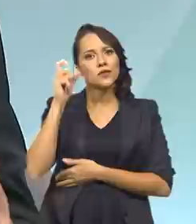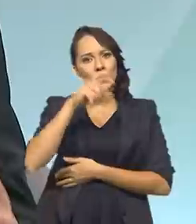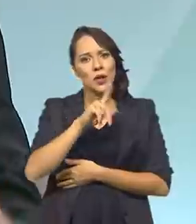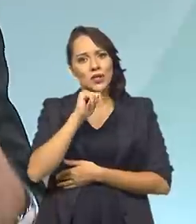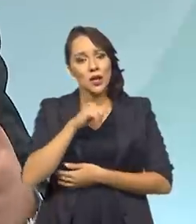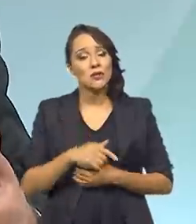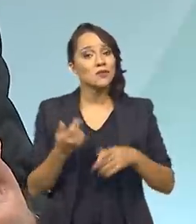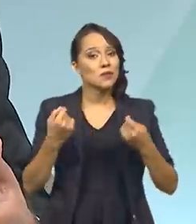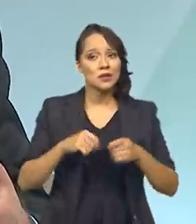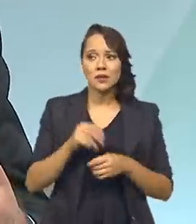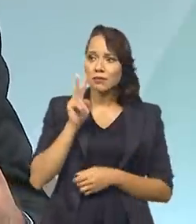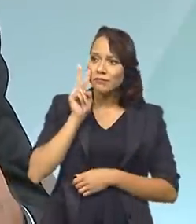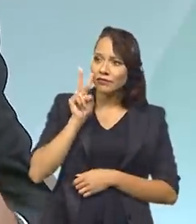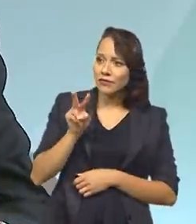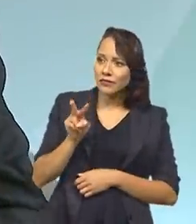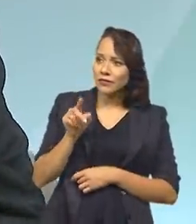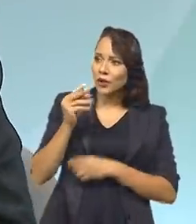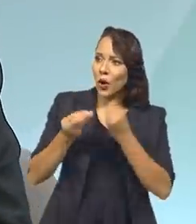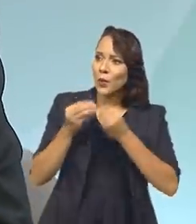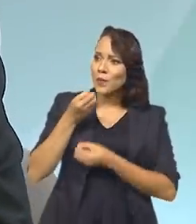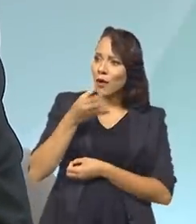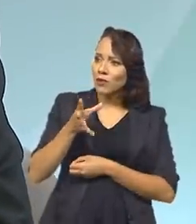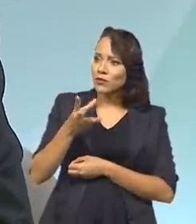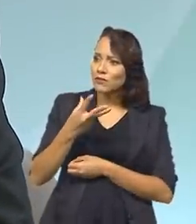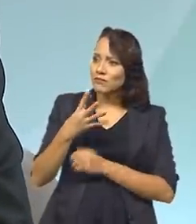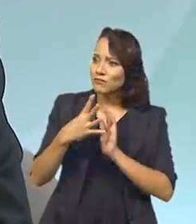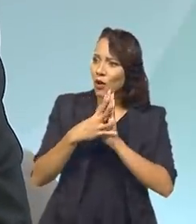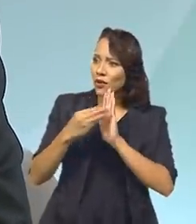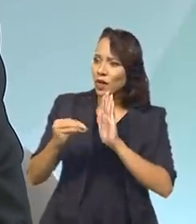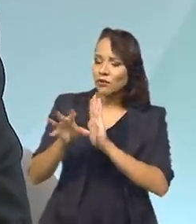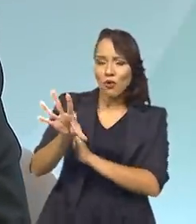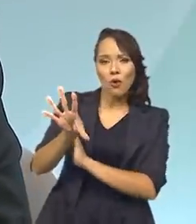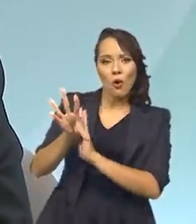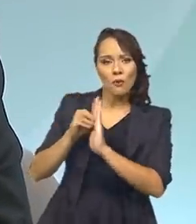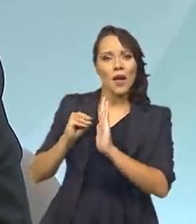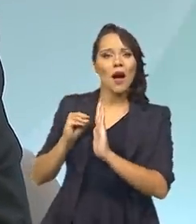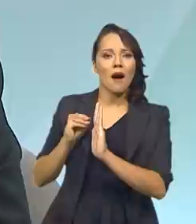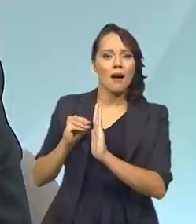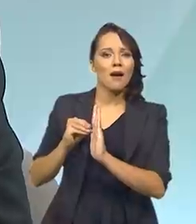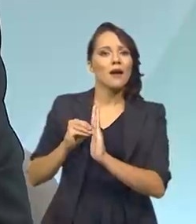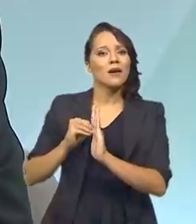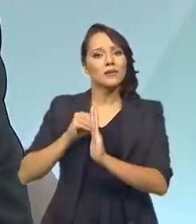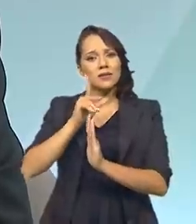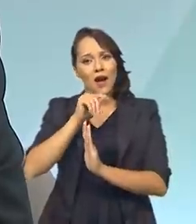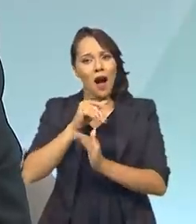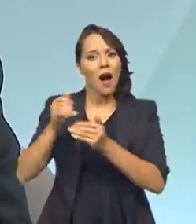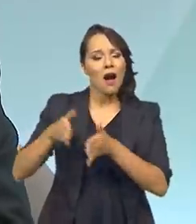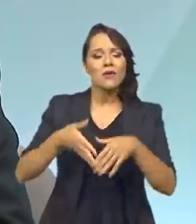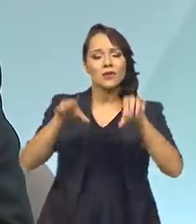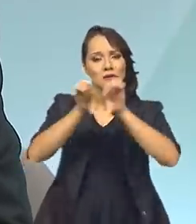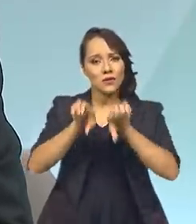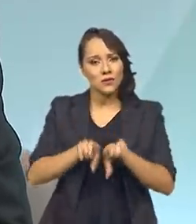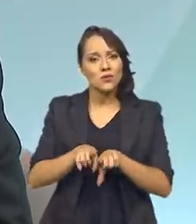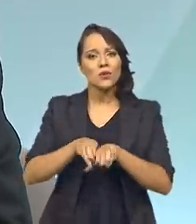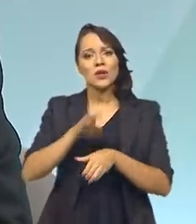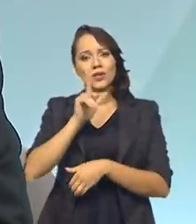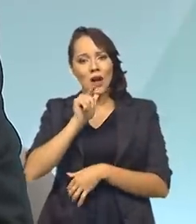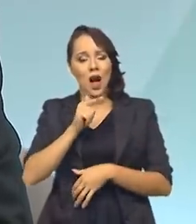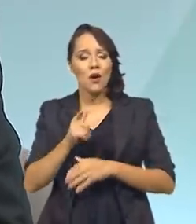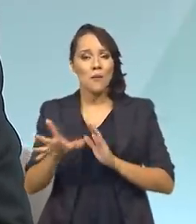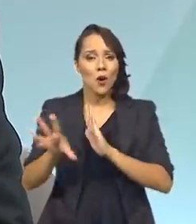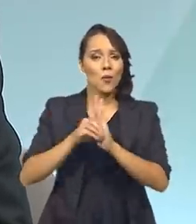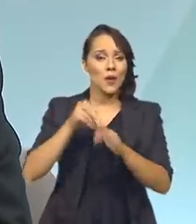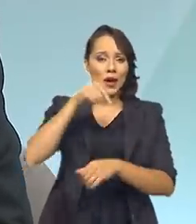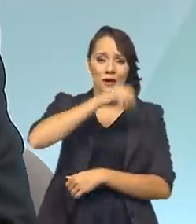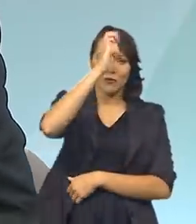água. Então, nós precisamos nos mirar em bons exemplos de governança, de transposição de rios, de infraestrutura hídrica para